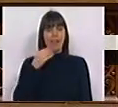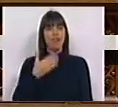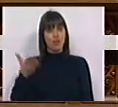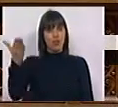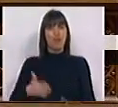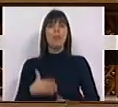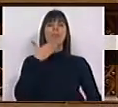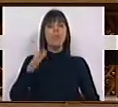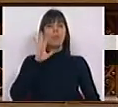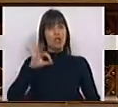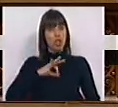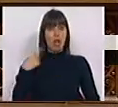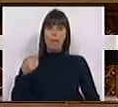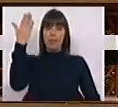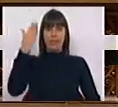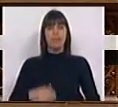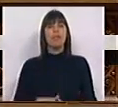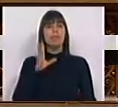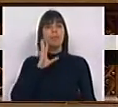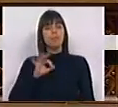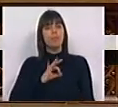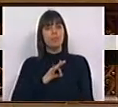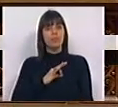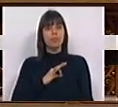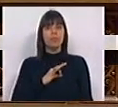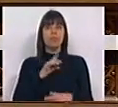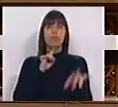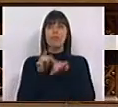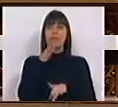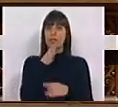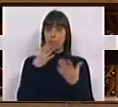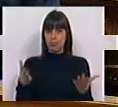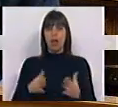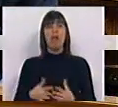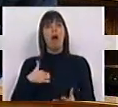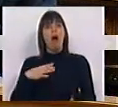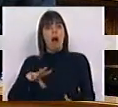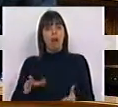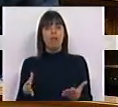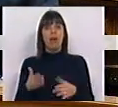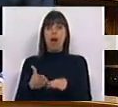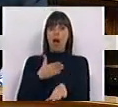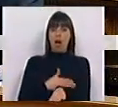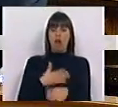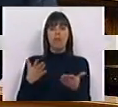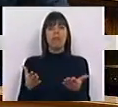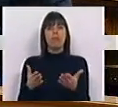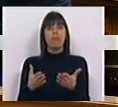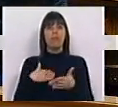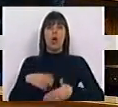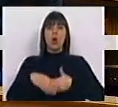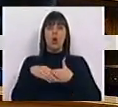Muito obrigada, Sra. Presidente, Sras. e Srs. Deputados. Queria, antes de mais,